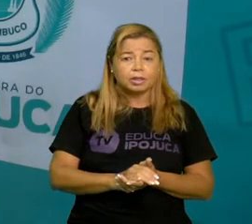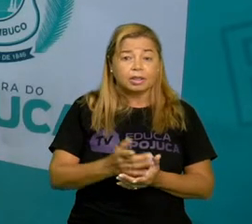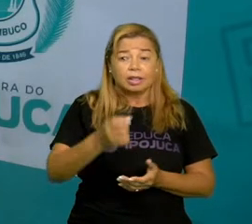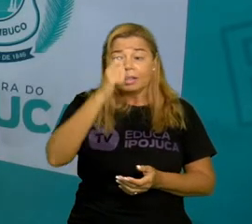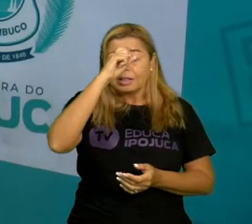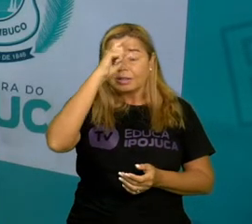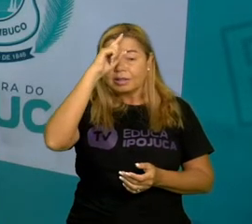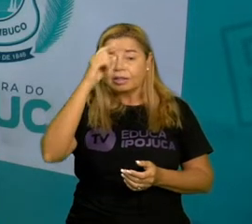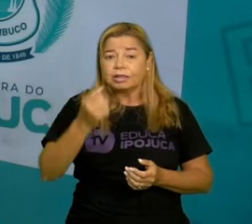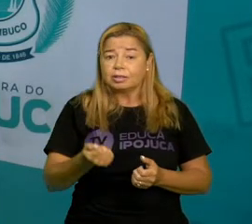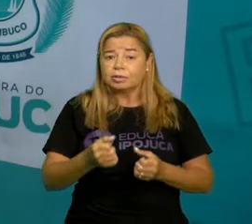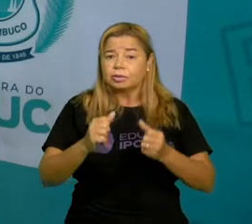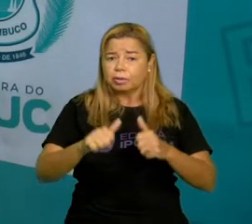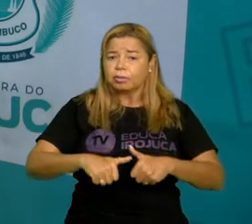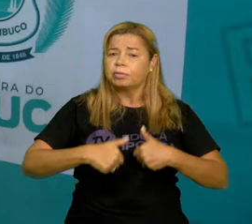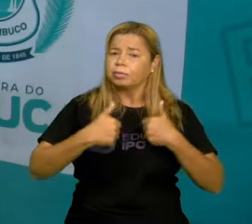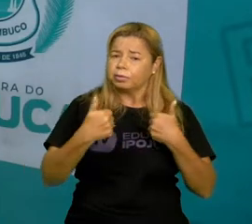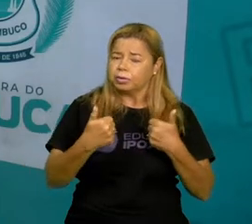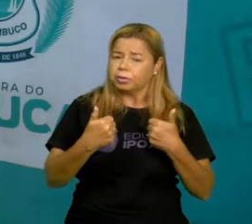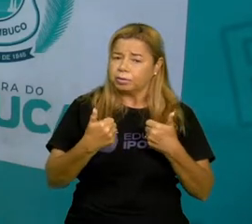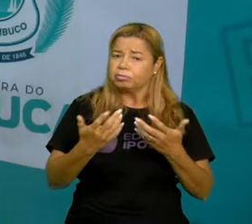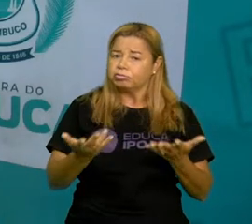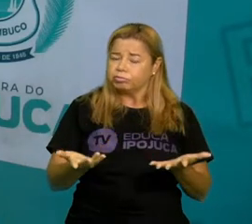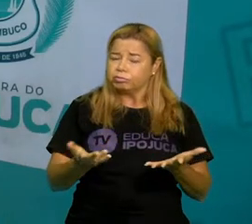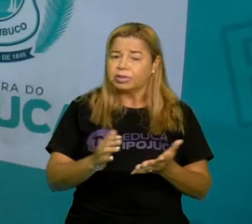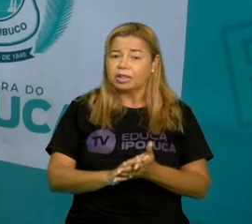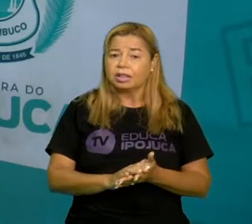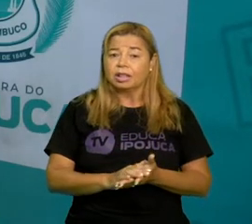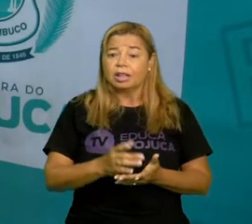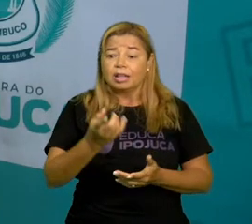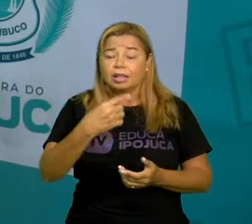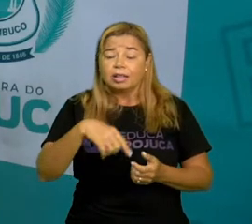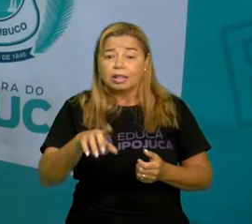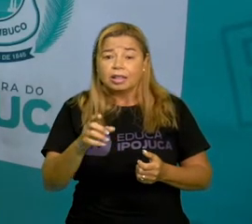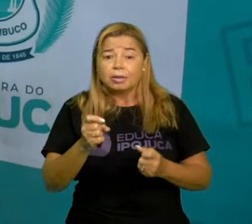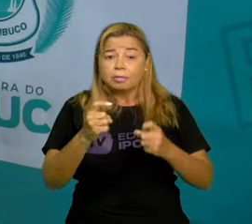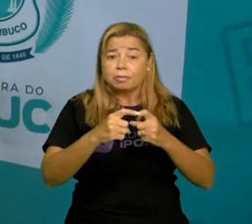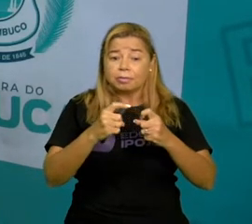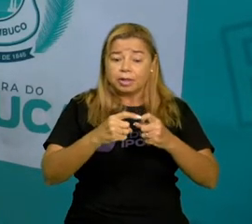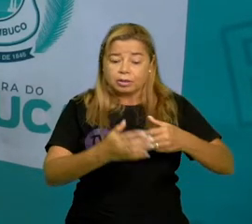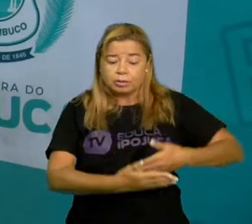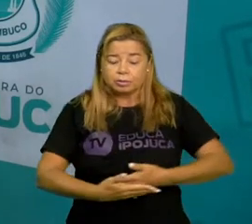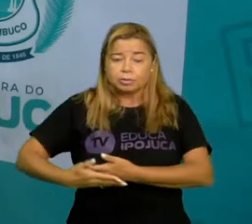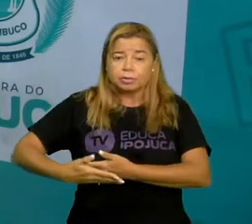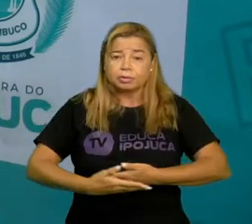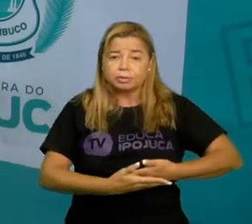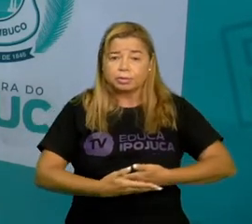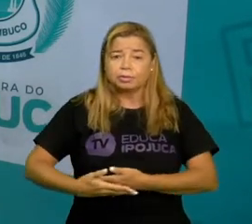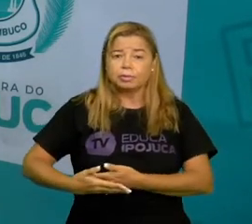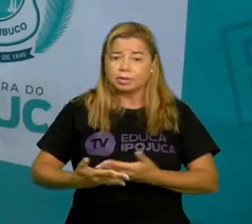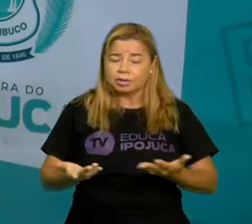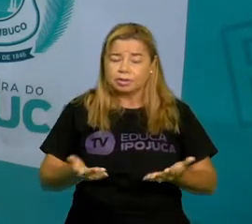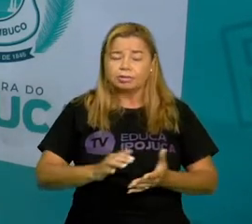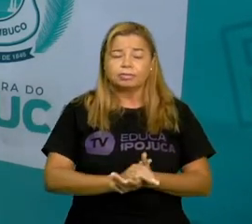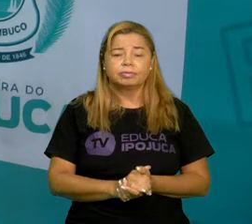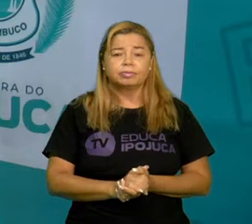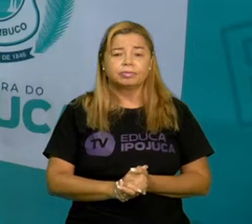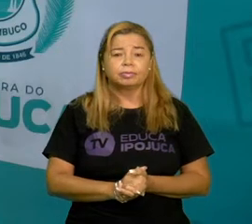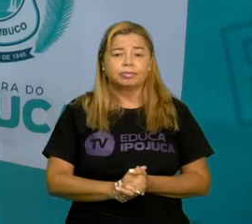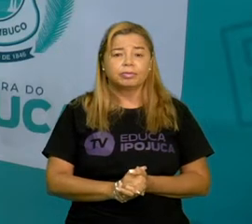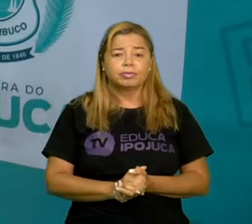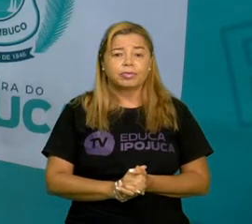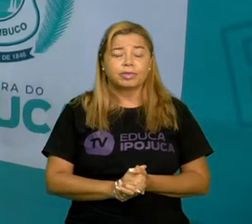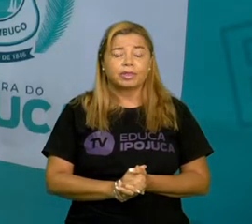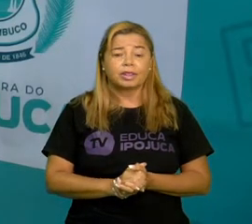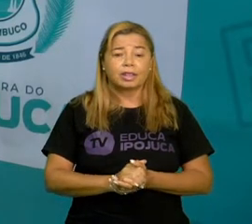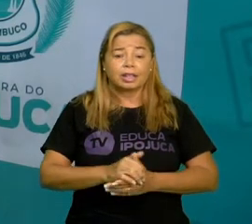o bebê nasce? Há um acompanhamento depois que o bebê nasce? Como é no seu bairro, no posto da sua comunidade? E